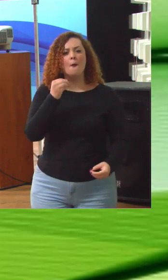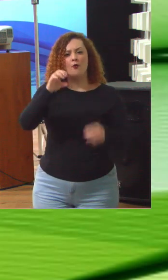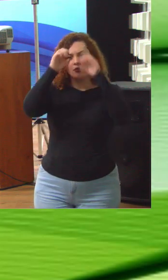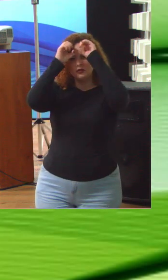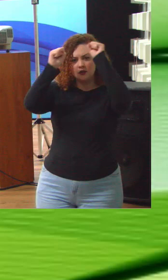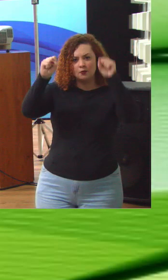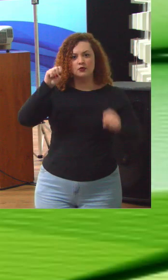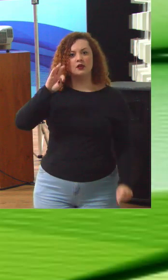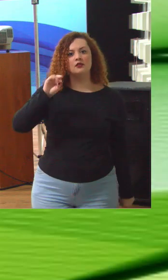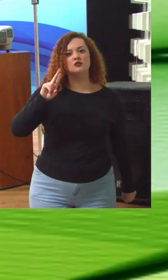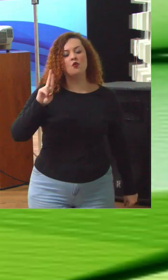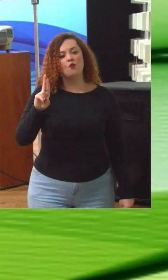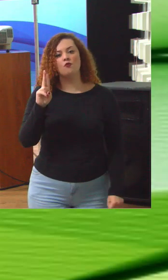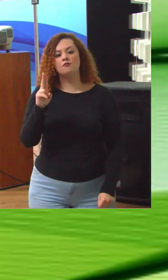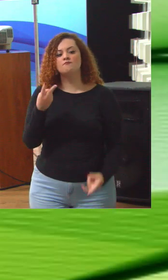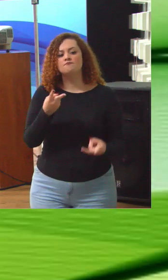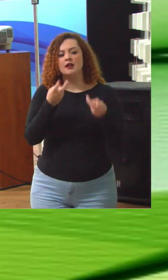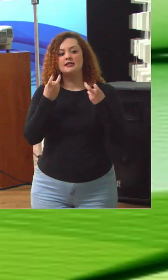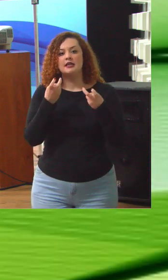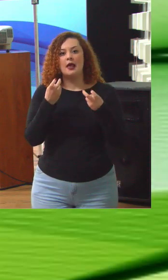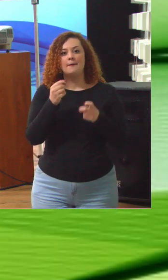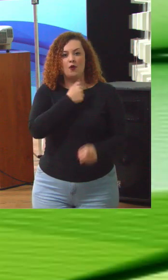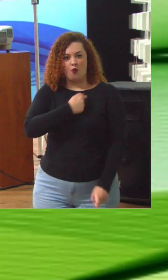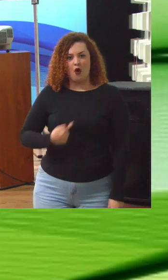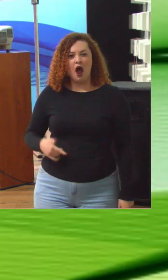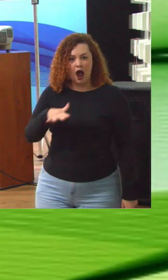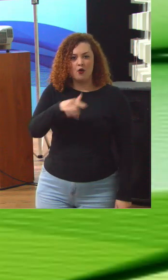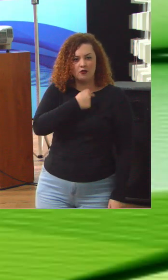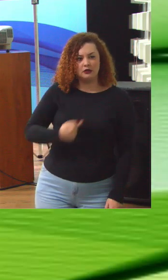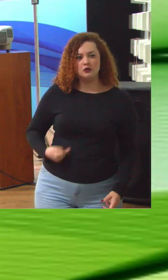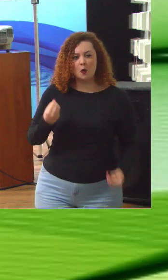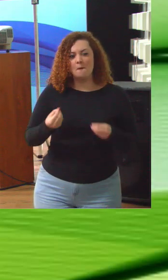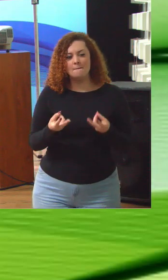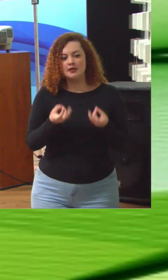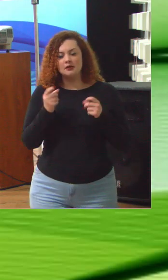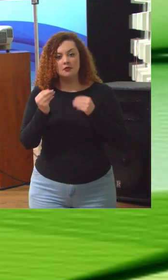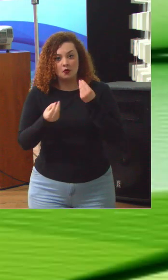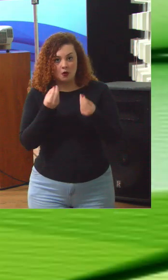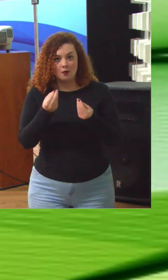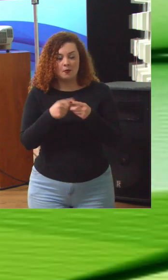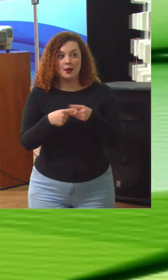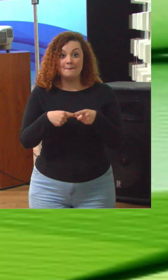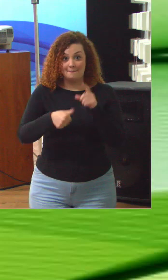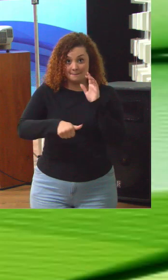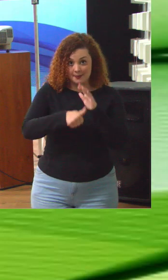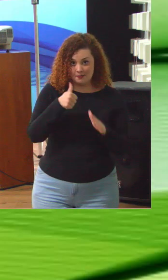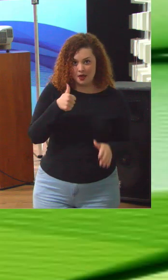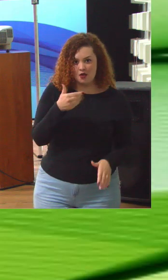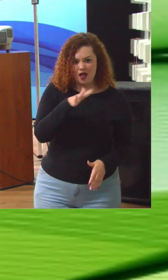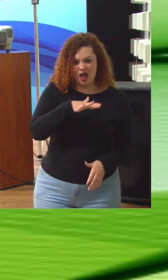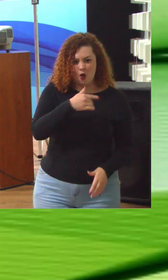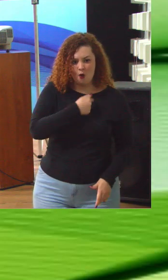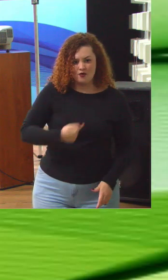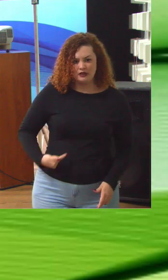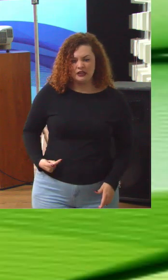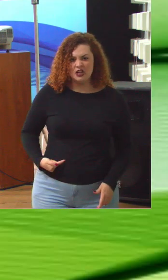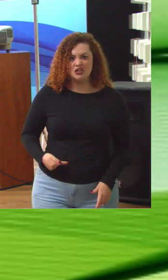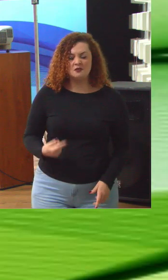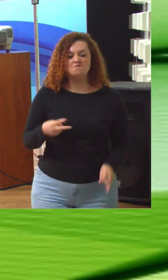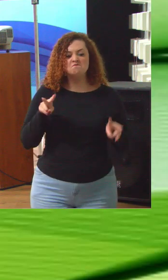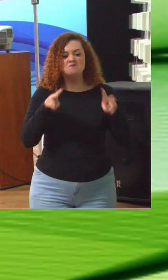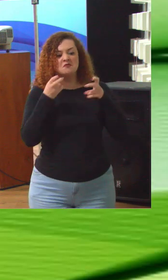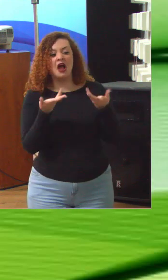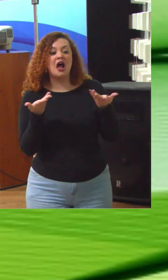de Contas olha para a questão da governança. E a primeira coisa a entender é que não dá para olhar para a governança de uma maneira simplista.